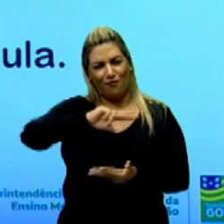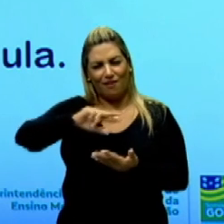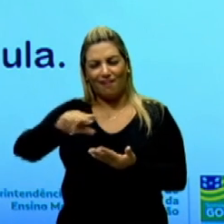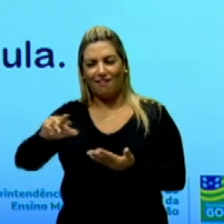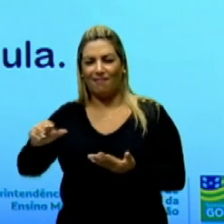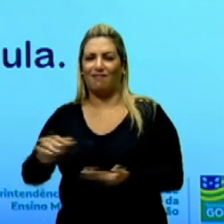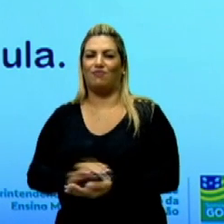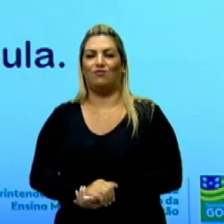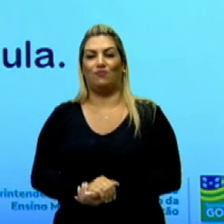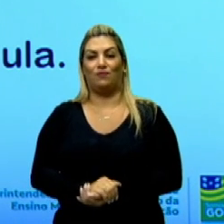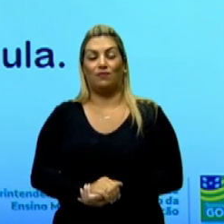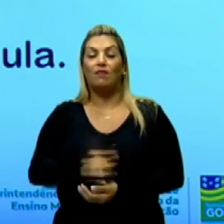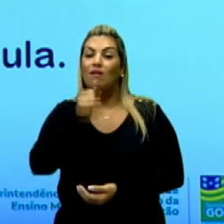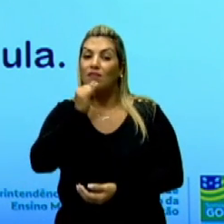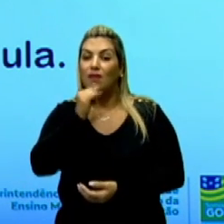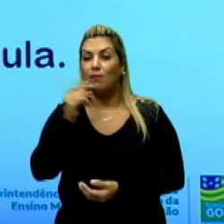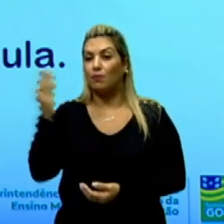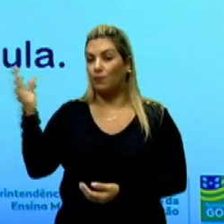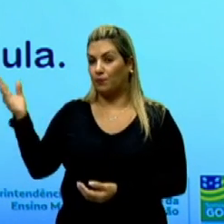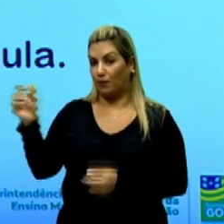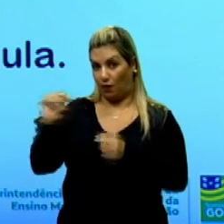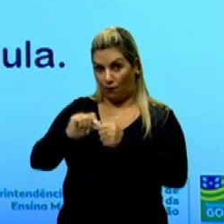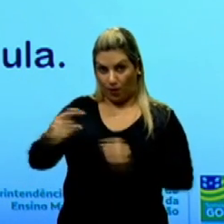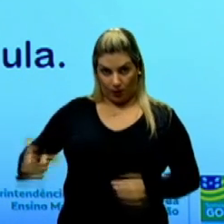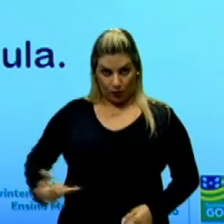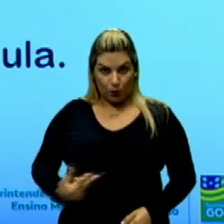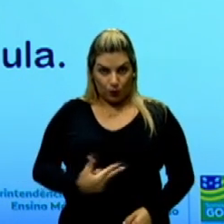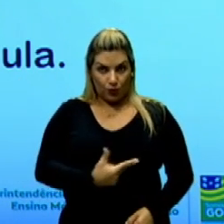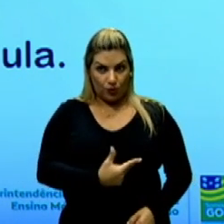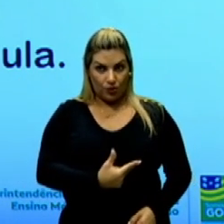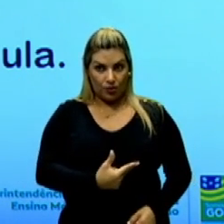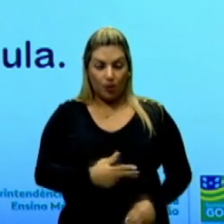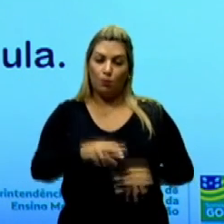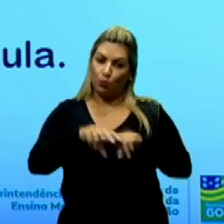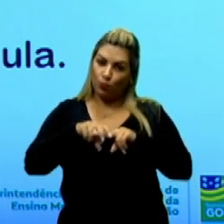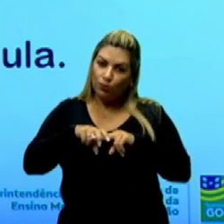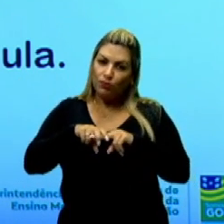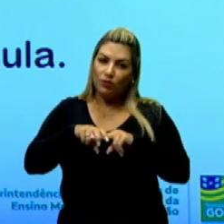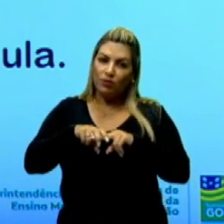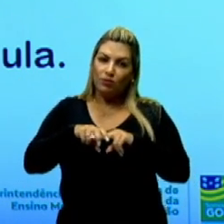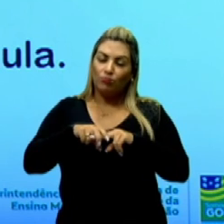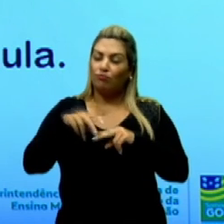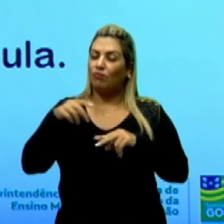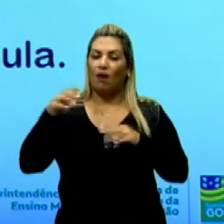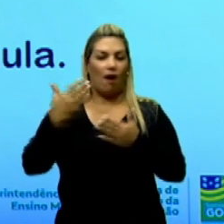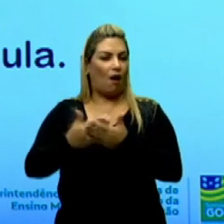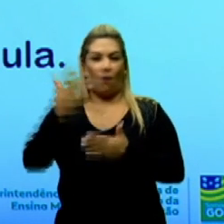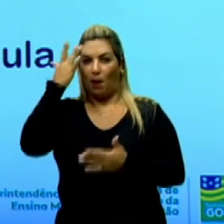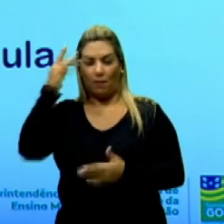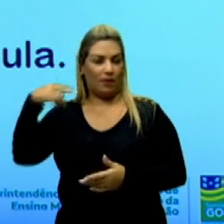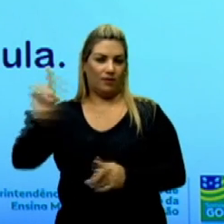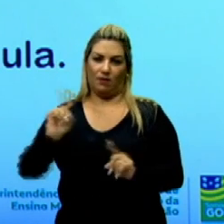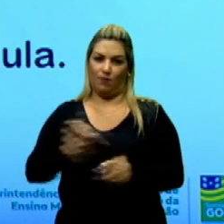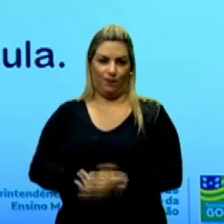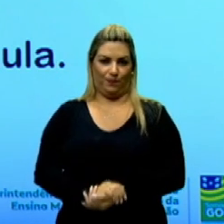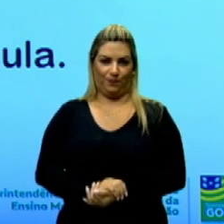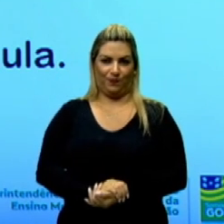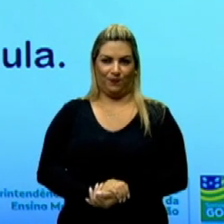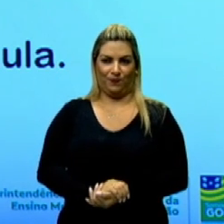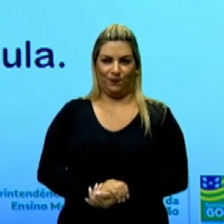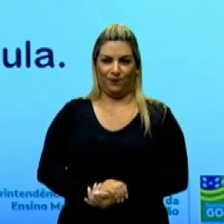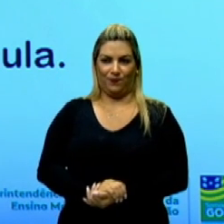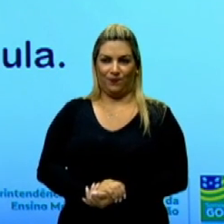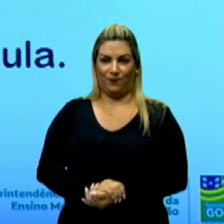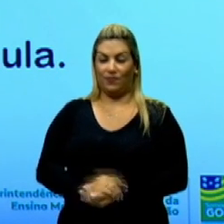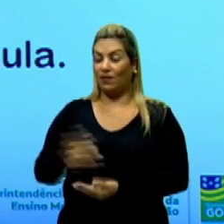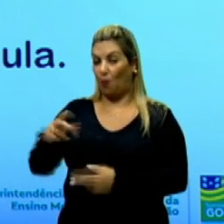vista disso. Olha o exemplo. Fez uma cirurgia, por isso, não irá à aula. Por isso que, então, é